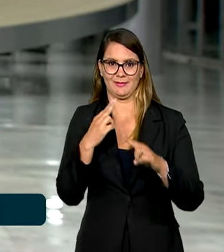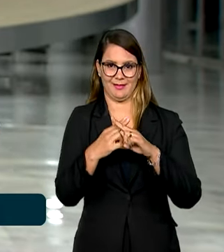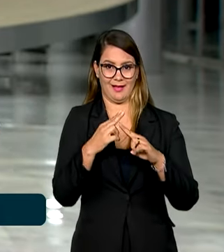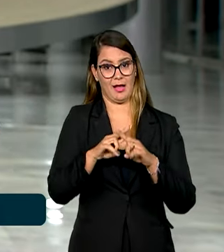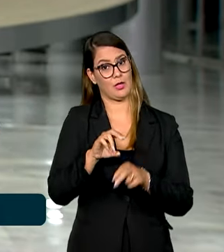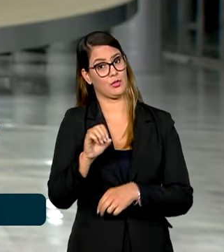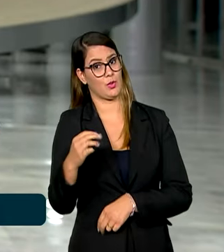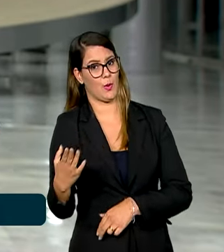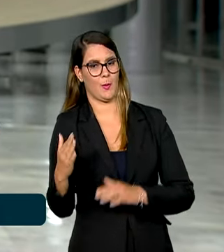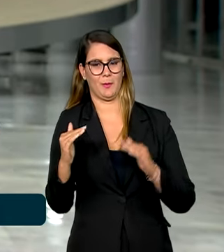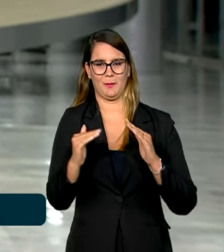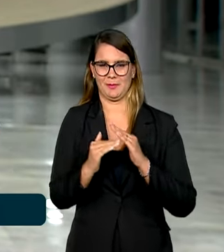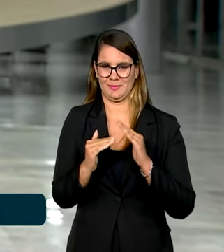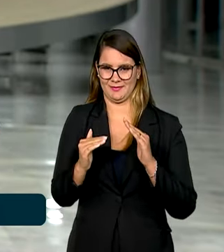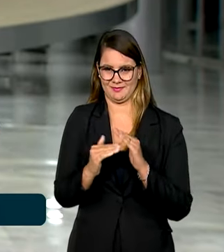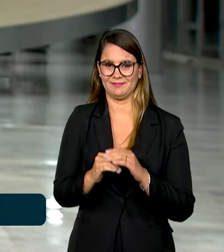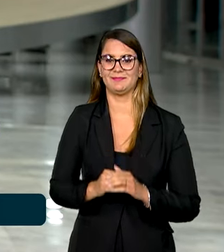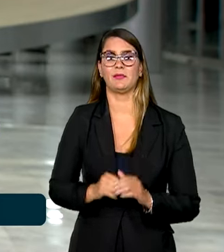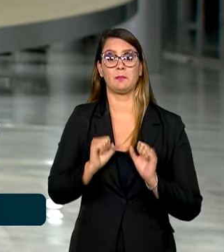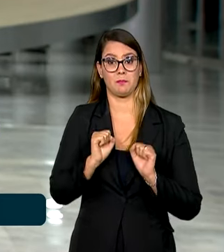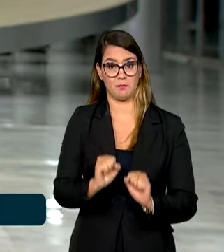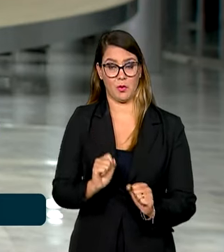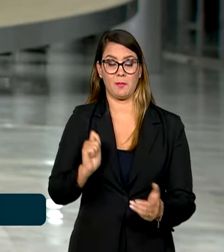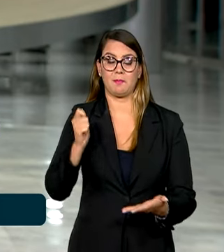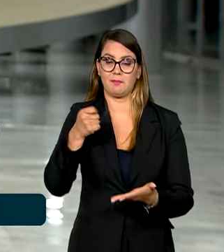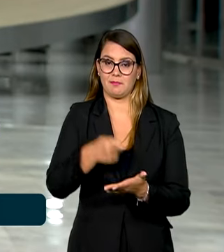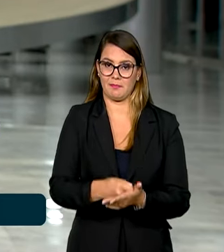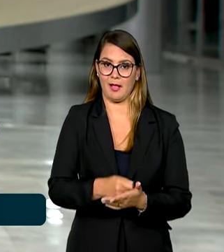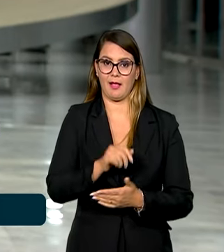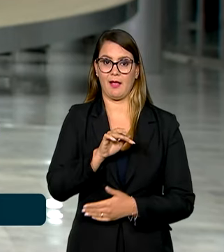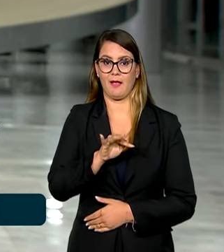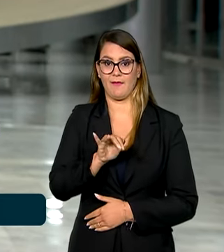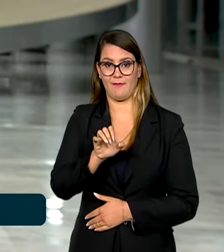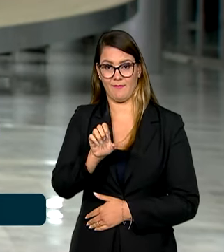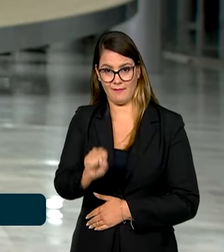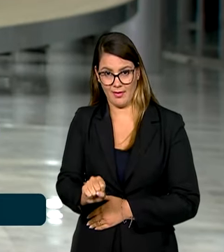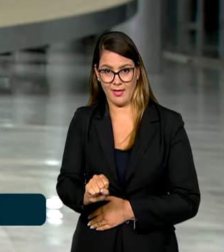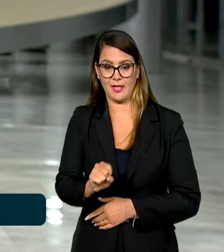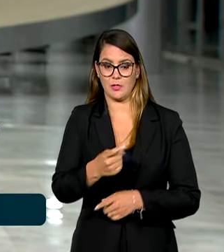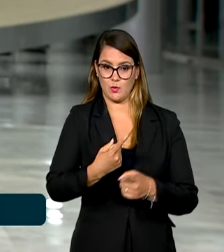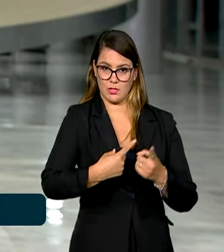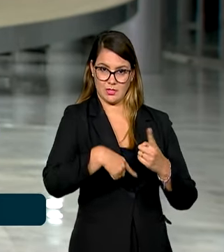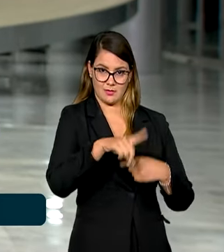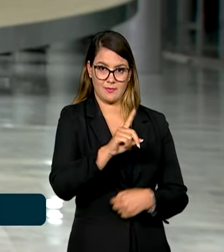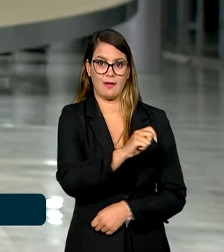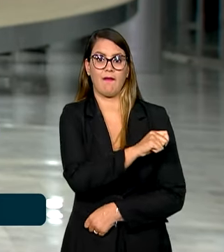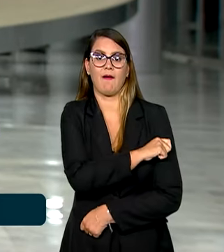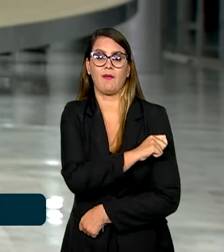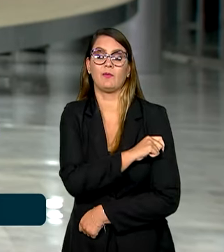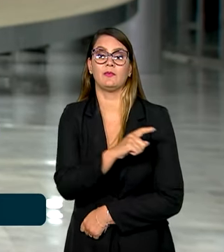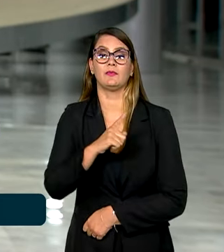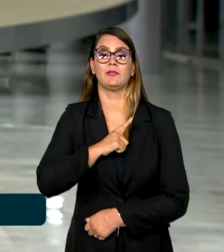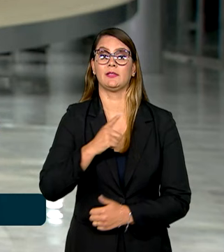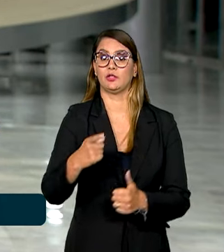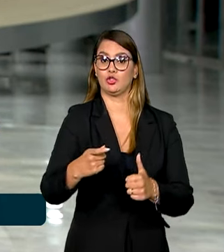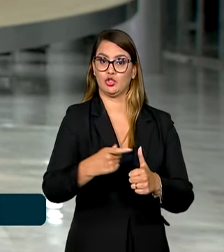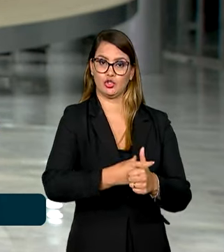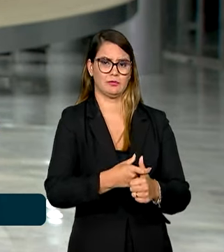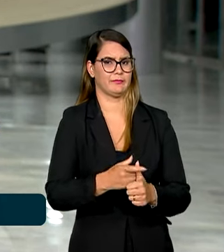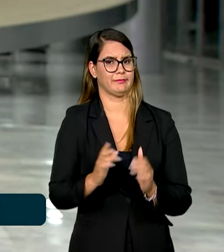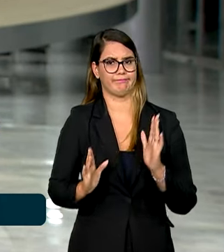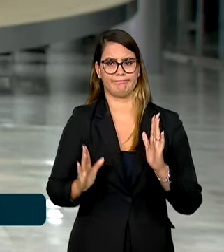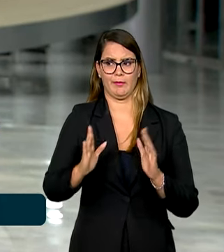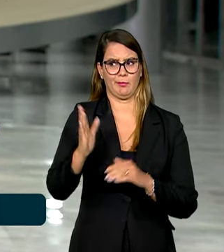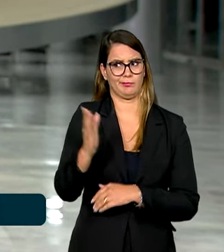ou do Banco do Brasil. Podem liquidar as dívidas do FIES através do Desenrola, os estudantes que tenham débitos vencidos